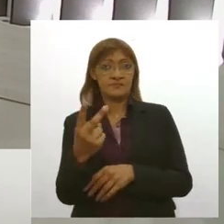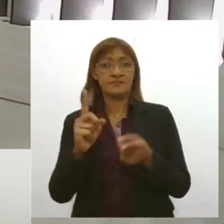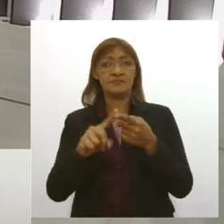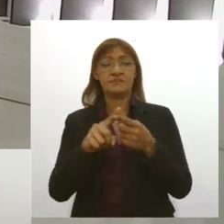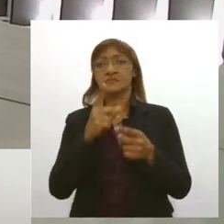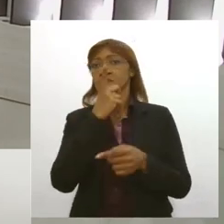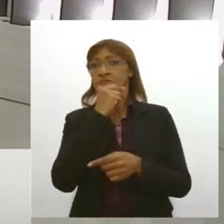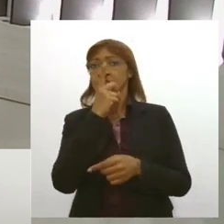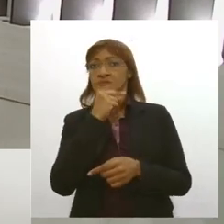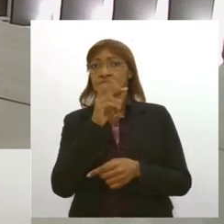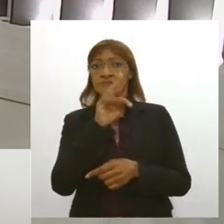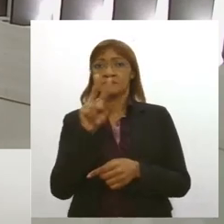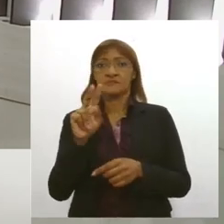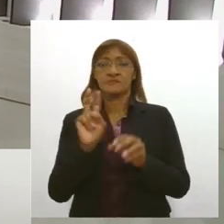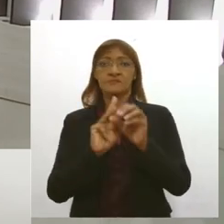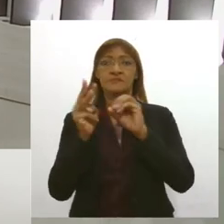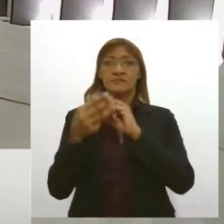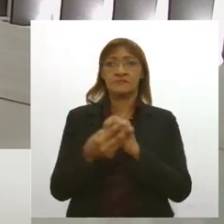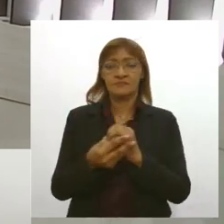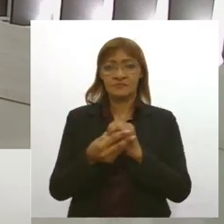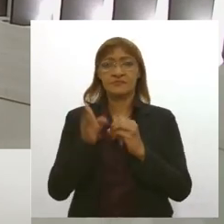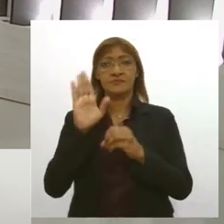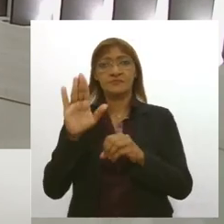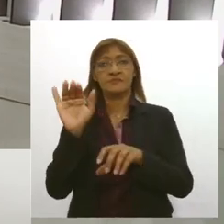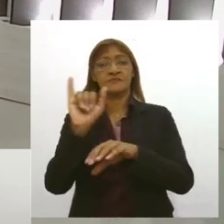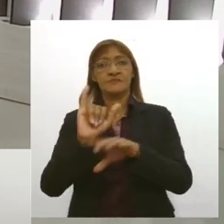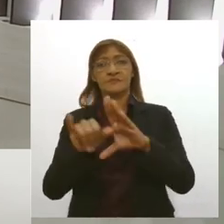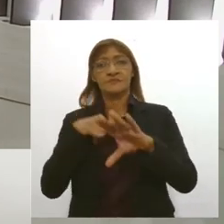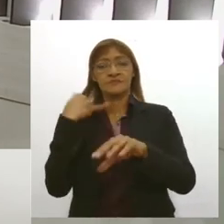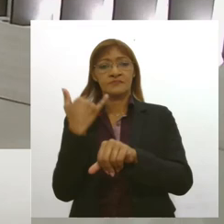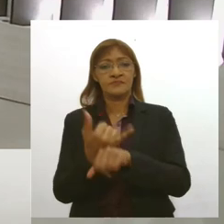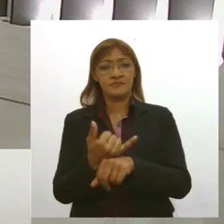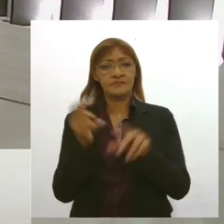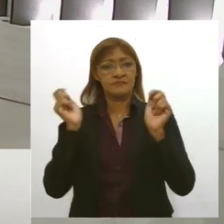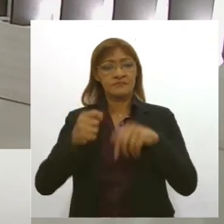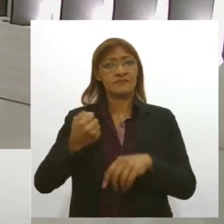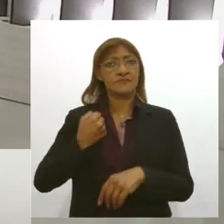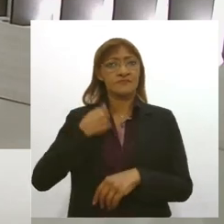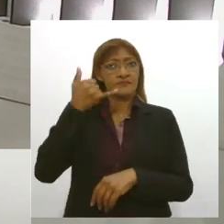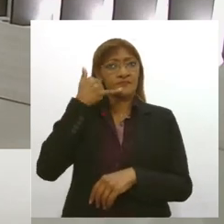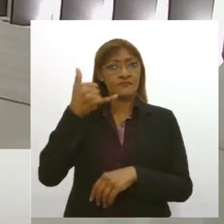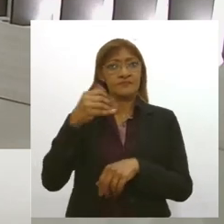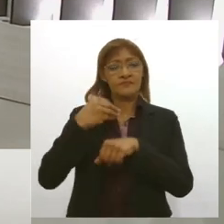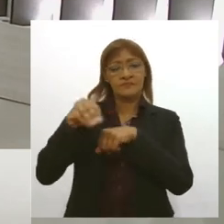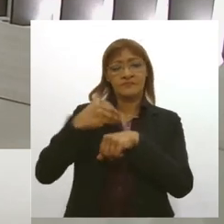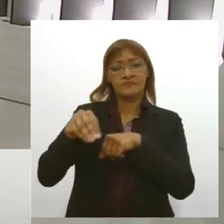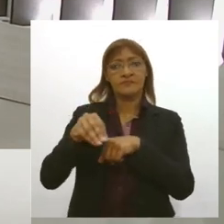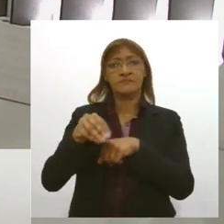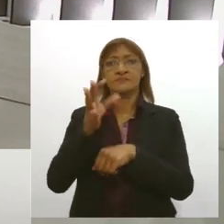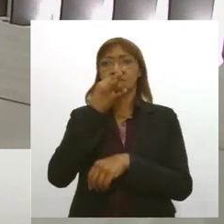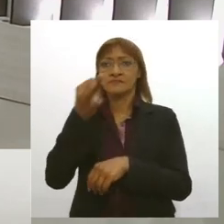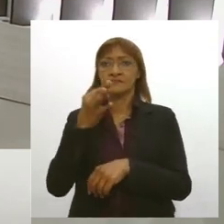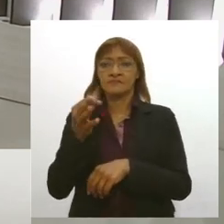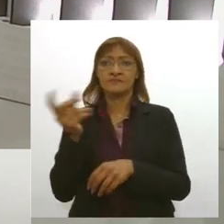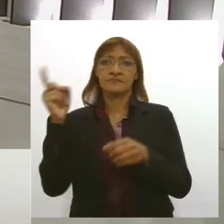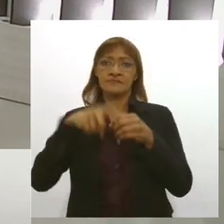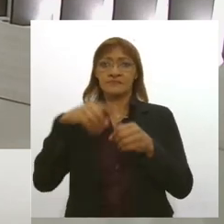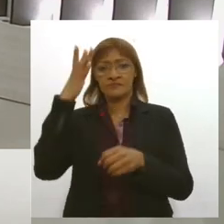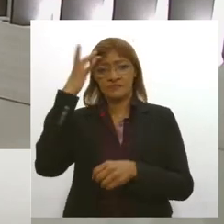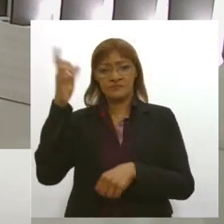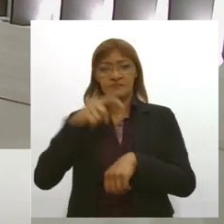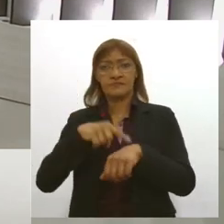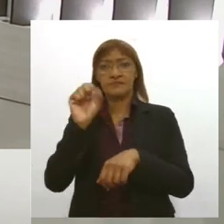Twitter é arroba TV Alesi o nosso canal no Youtube TV Alesi temos um número que você pode mandar a sua sugestão de pauta eu fico por aqui mas a gente volta amanhã